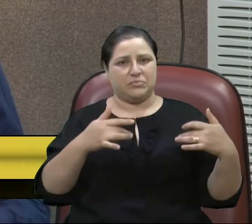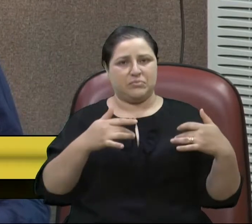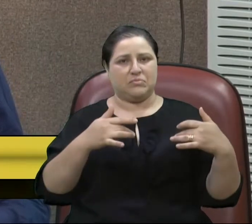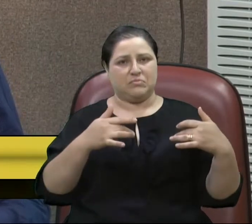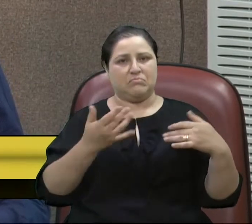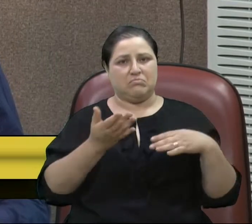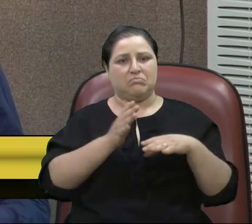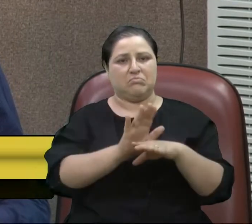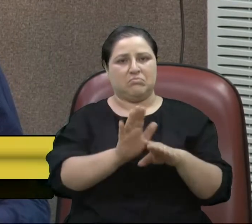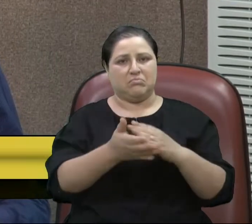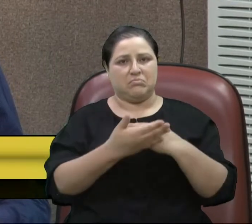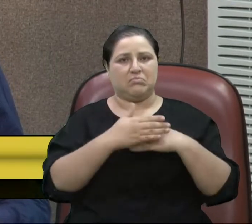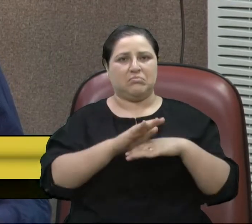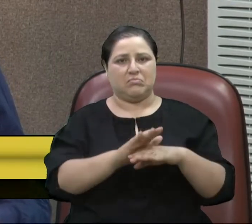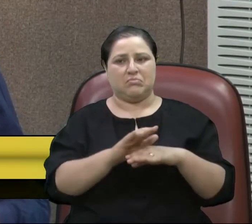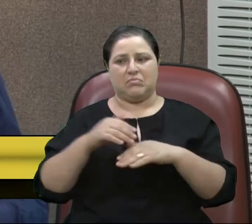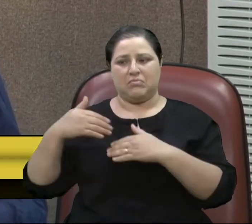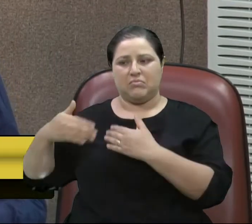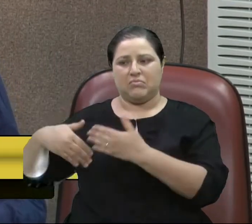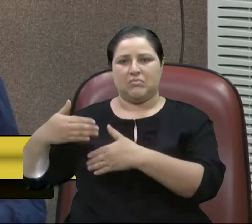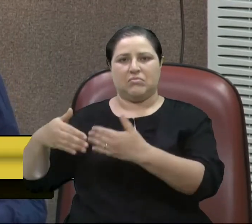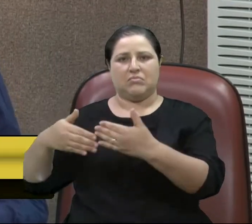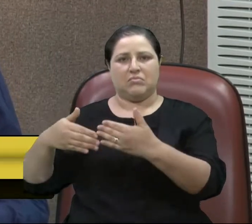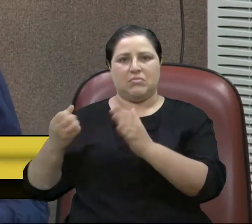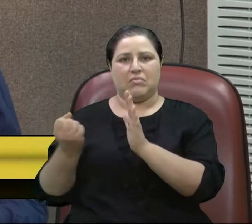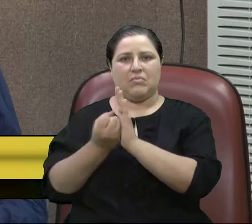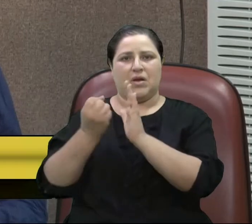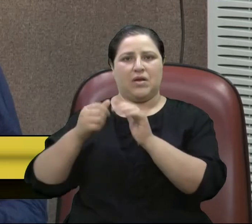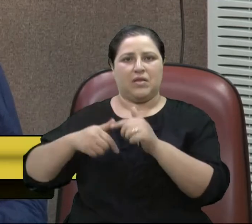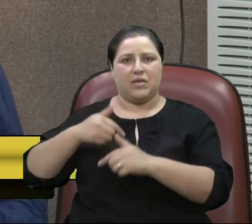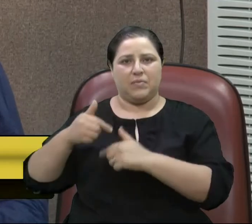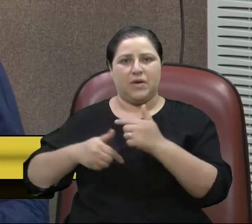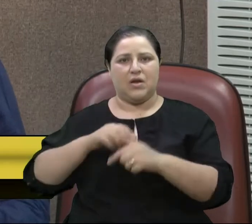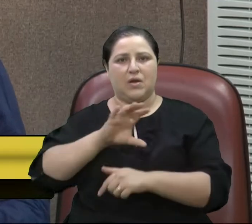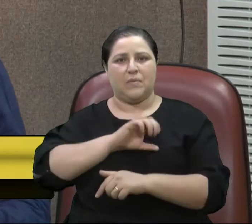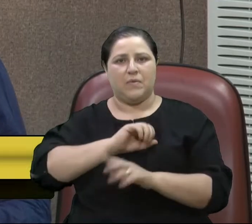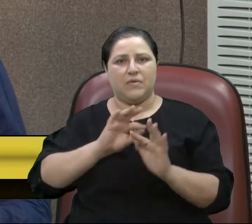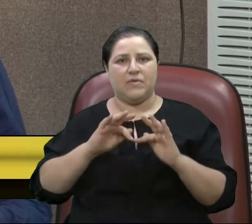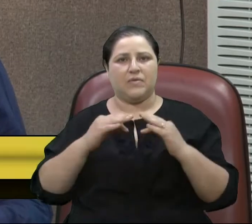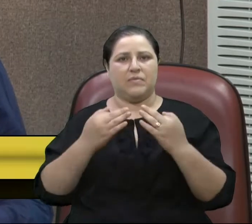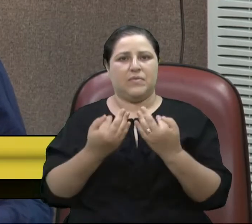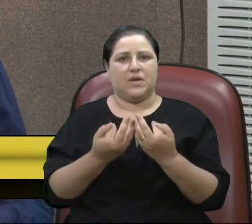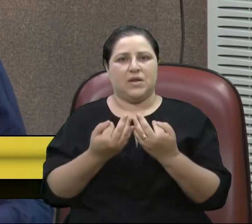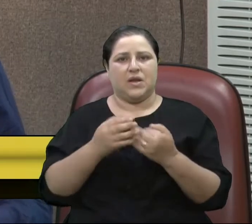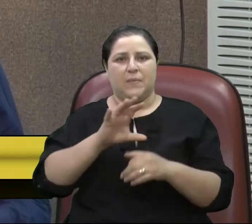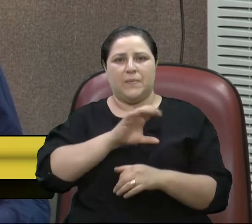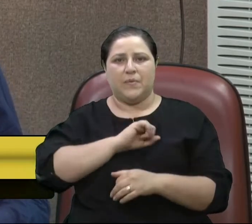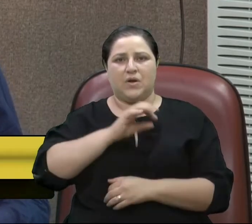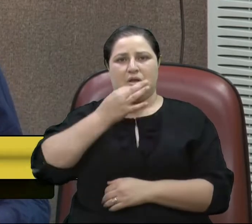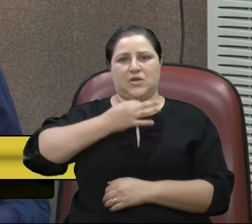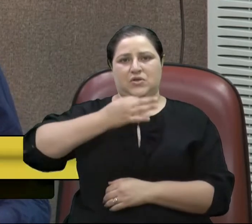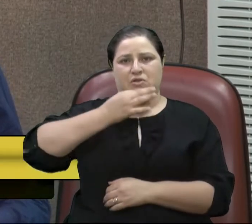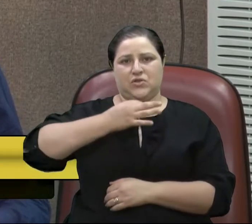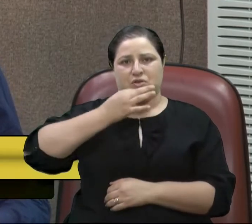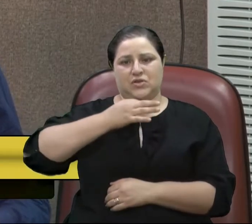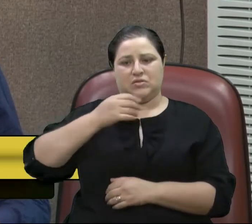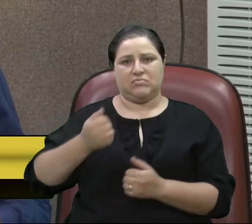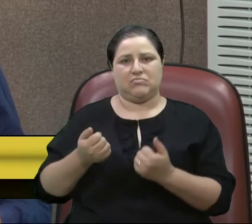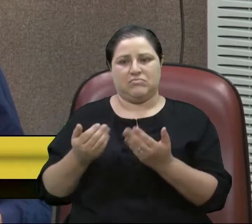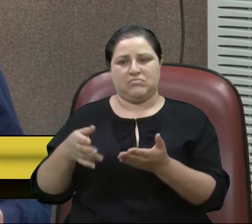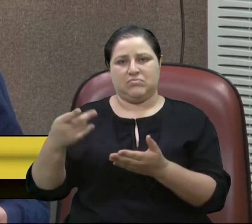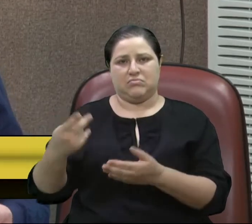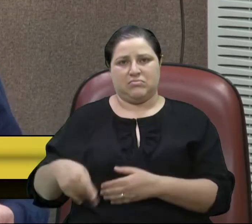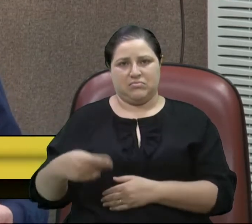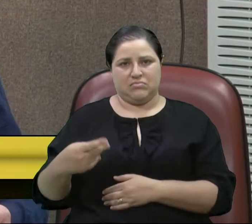que realizou uma trajetória marcada pelo trabalho, pelo amor à família e à sua cidade, prestando a Caxia do Sul